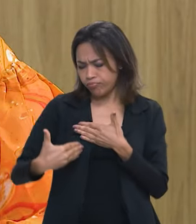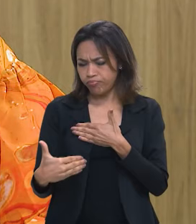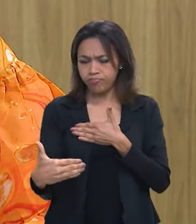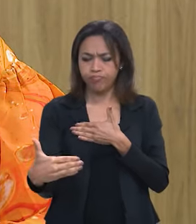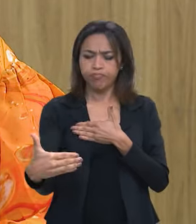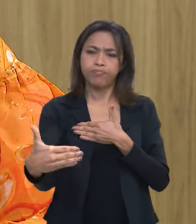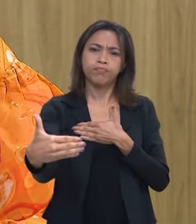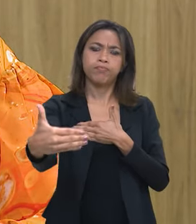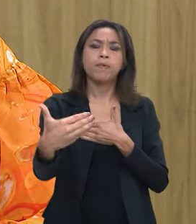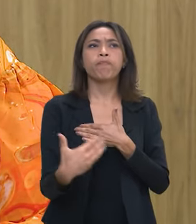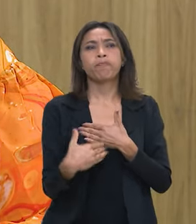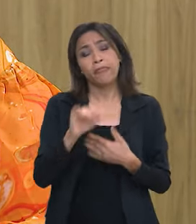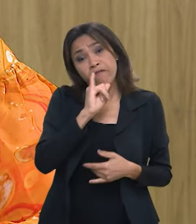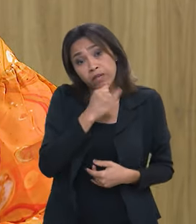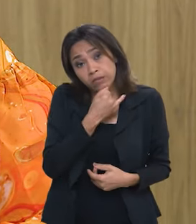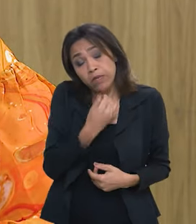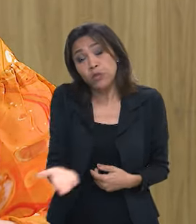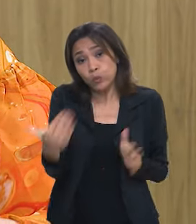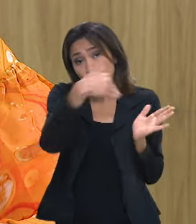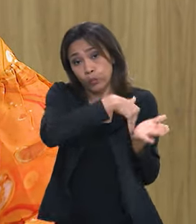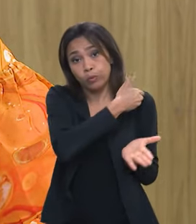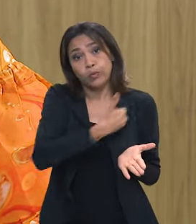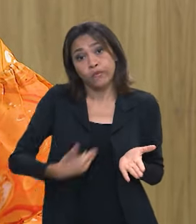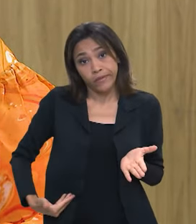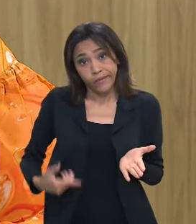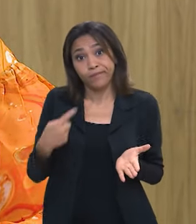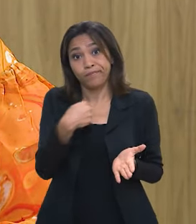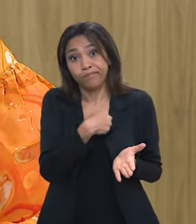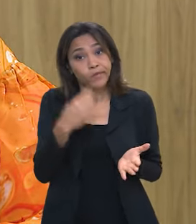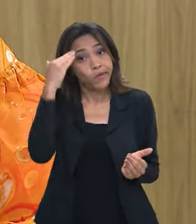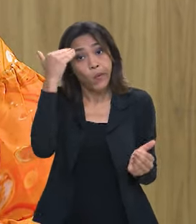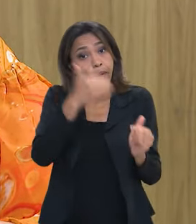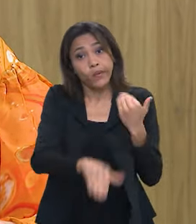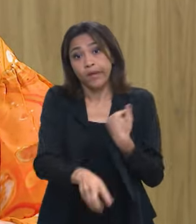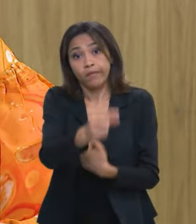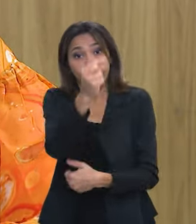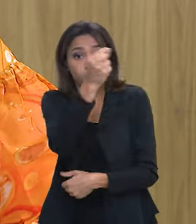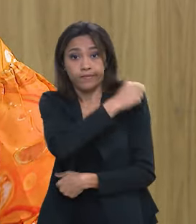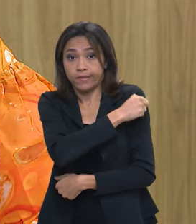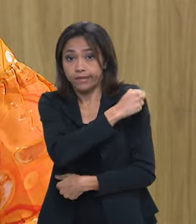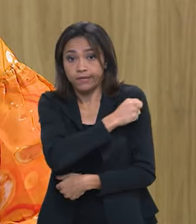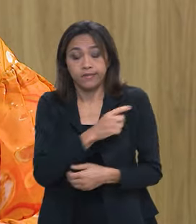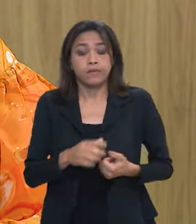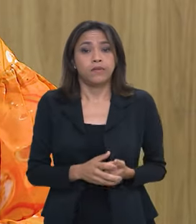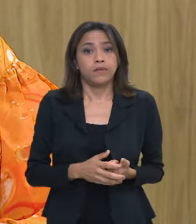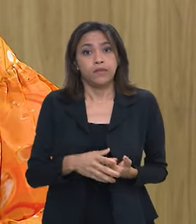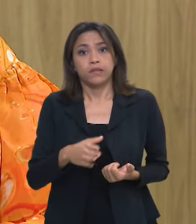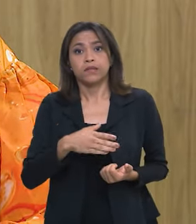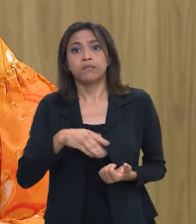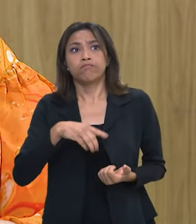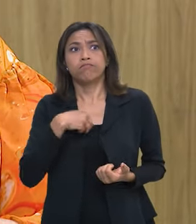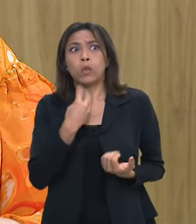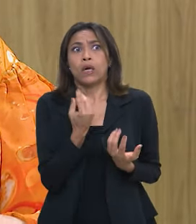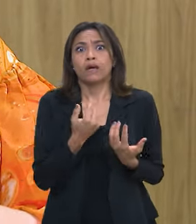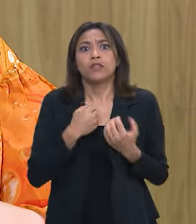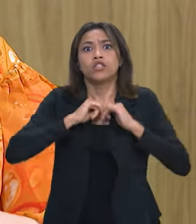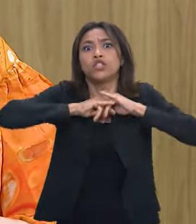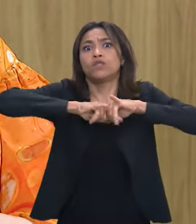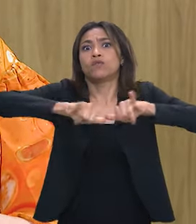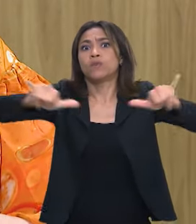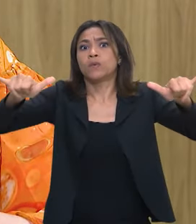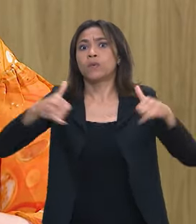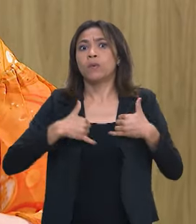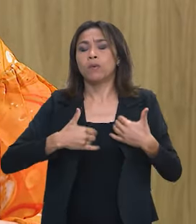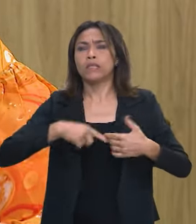Brasil, infelizmente, o último governo atacou as vacinas, colocou em descrédito as vacinas. A